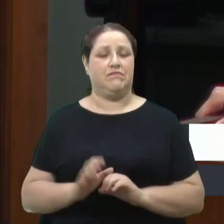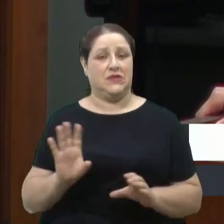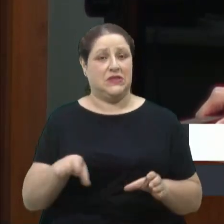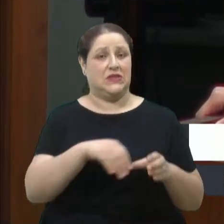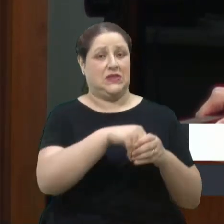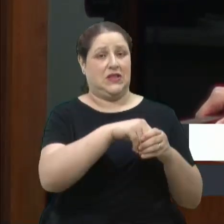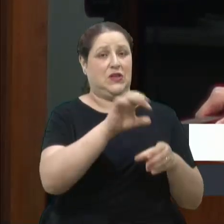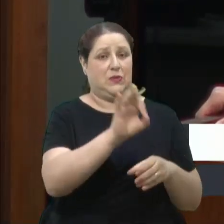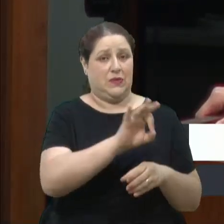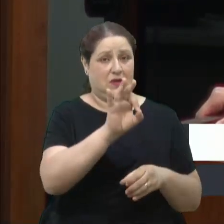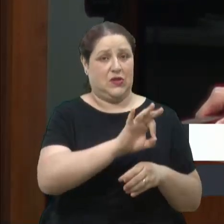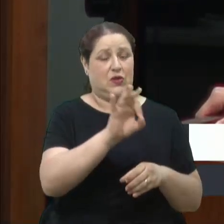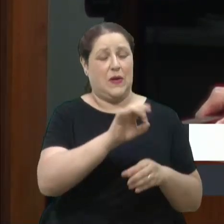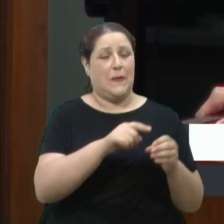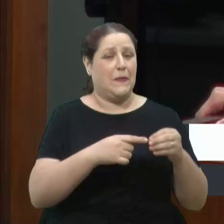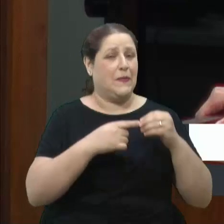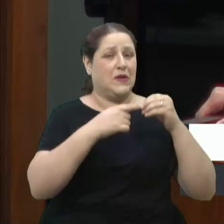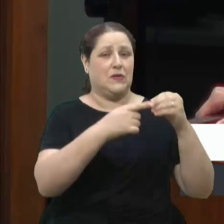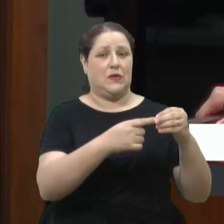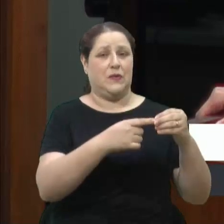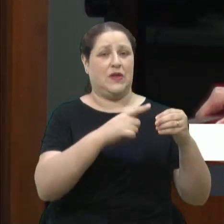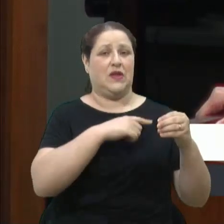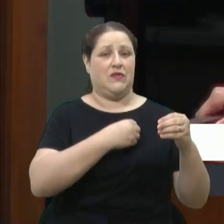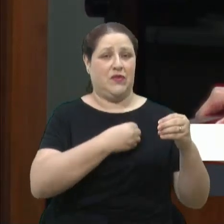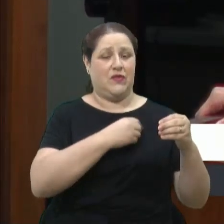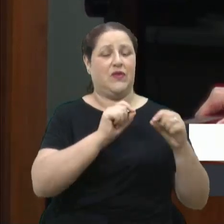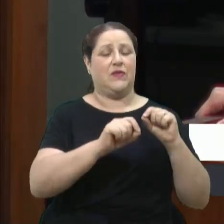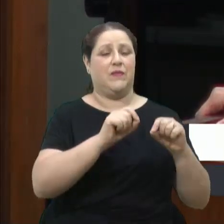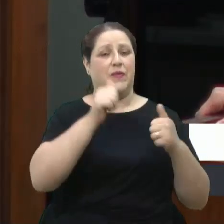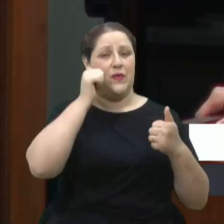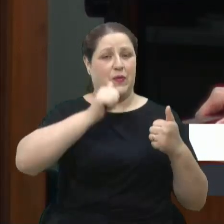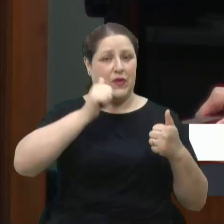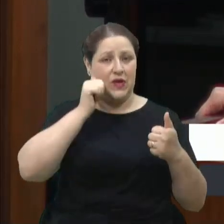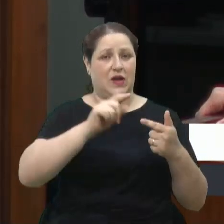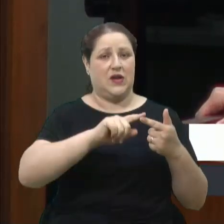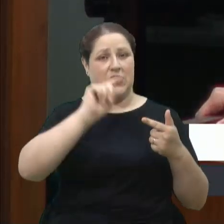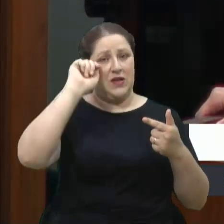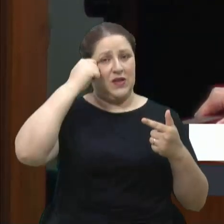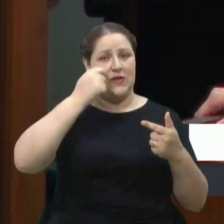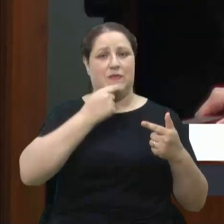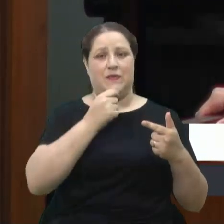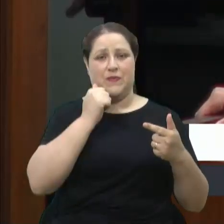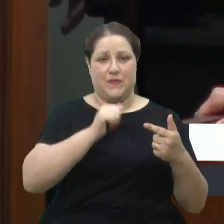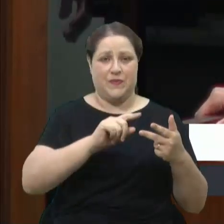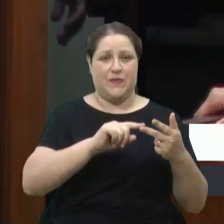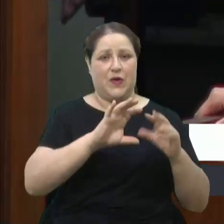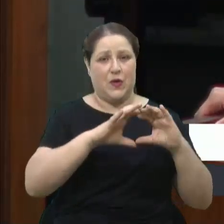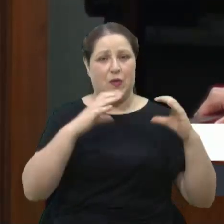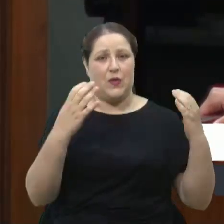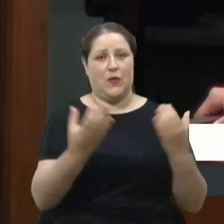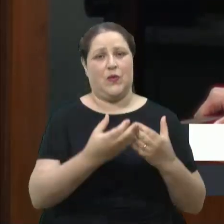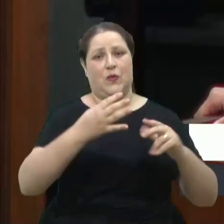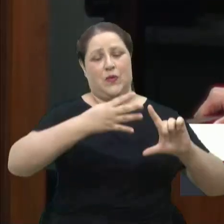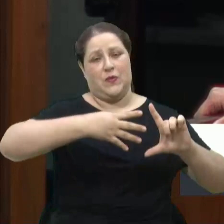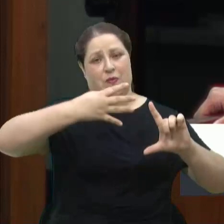população, principalmente, estão as mulheres, os negros e negras e a comunidade LGBT.